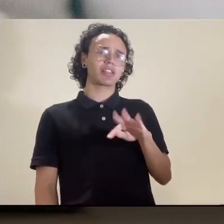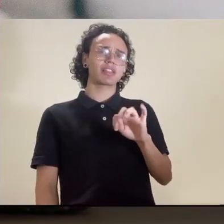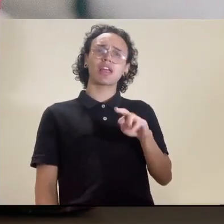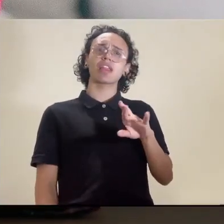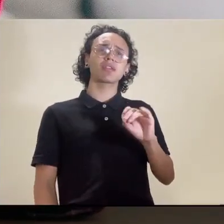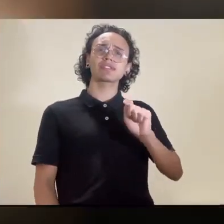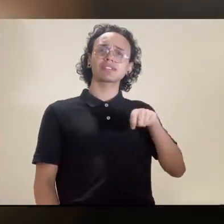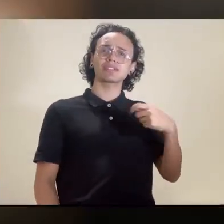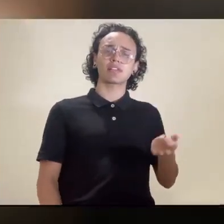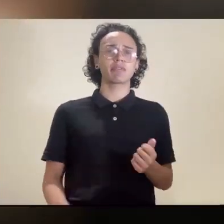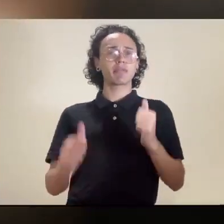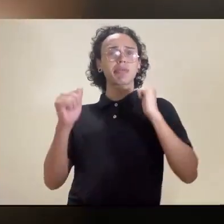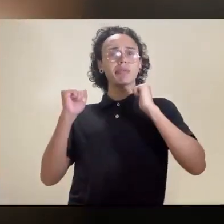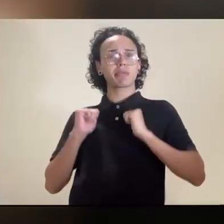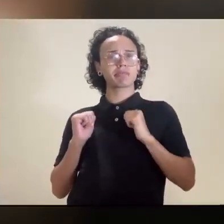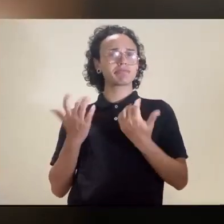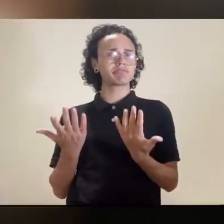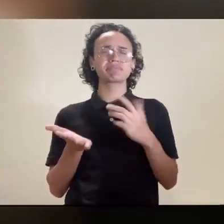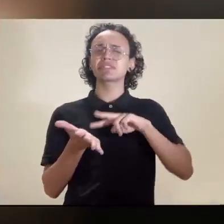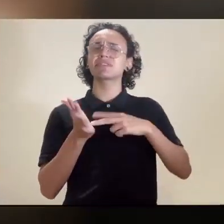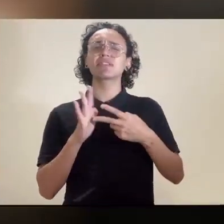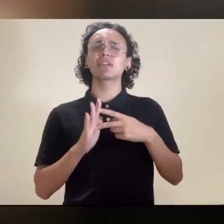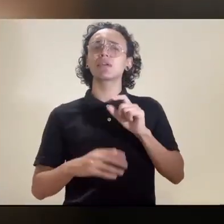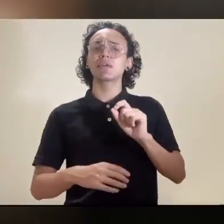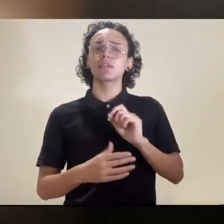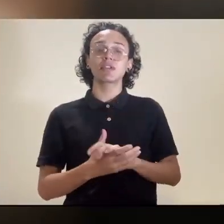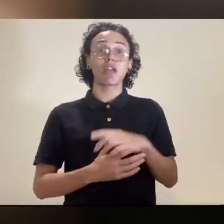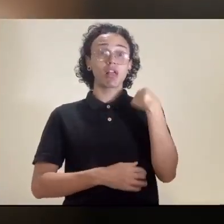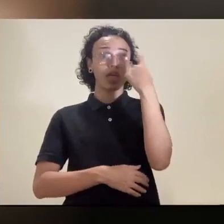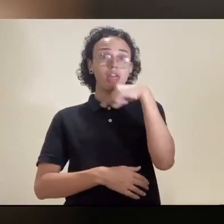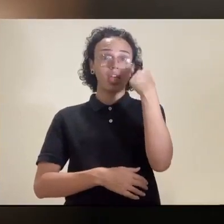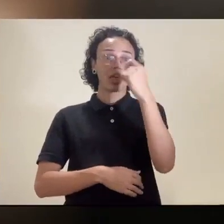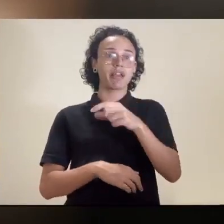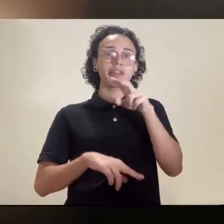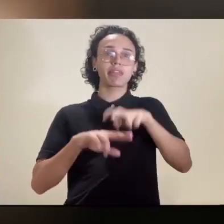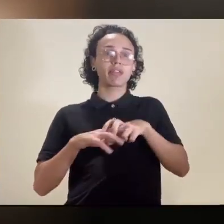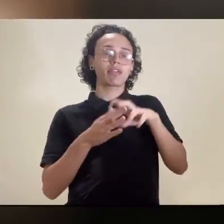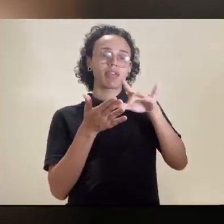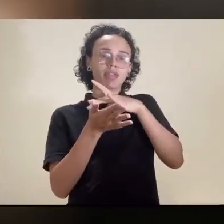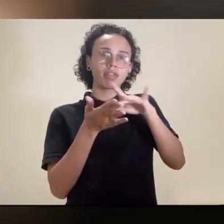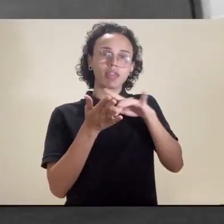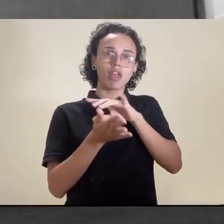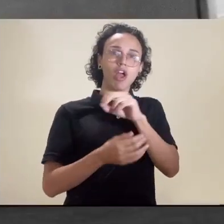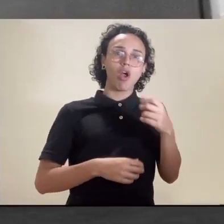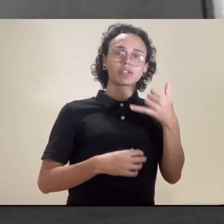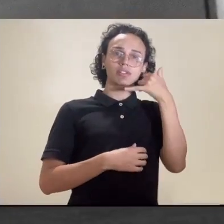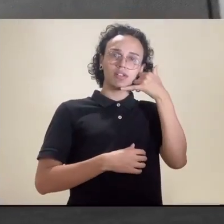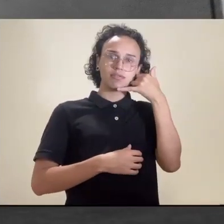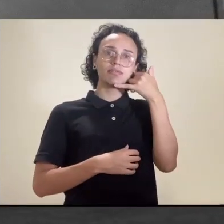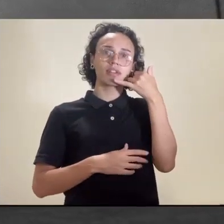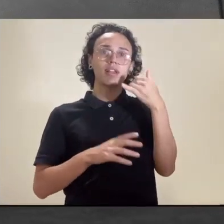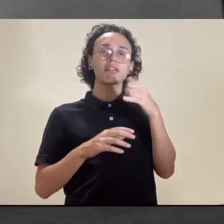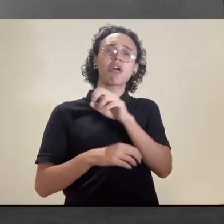sedentária? Passa horas vendo celular, ou tapete, ou assistindo